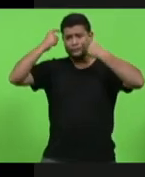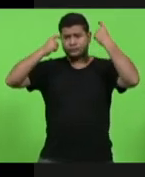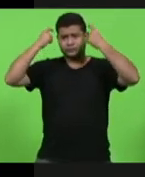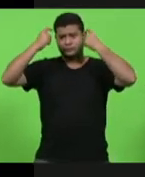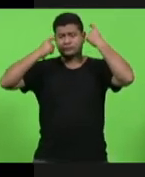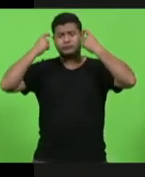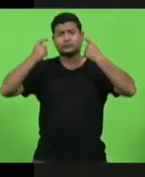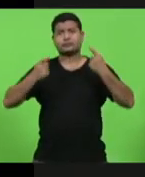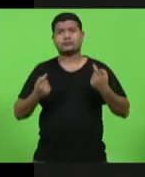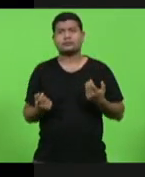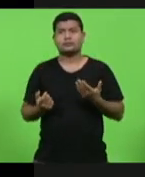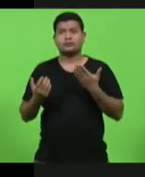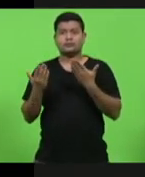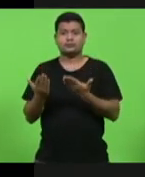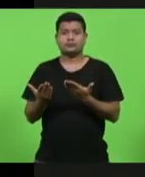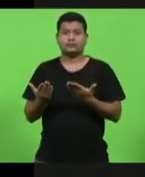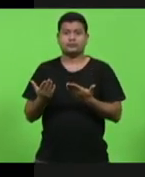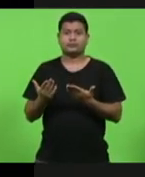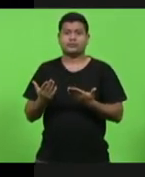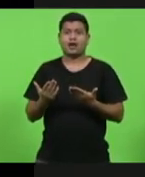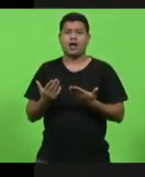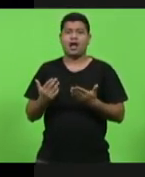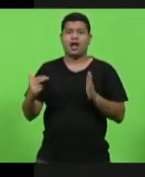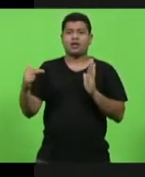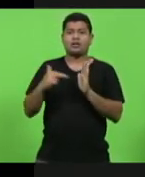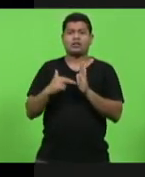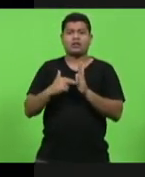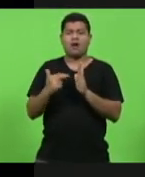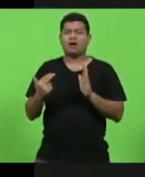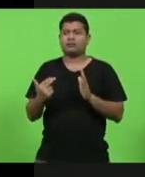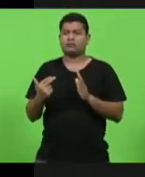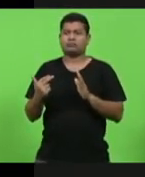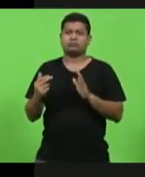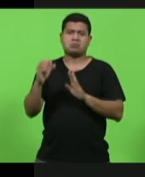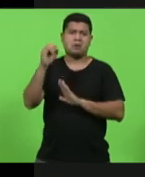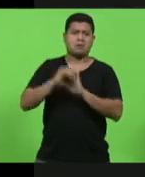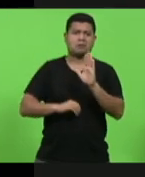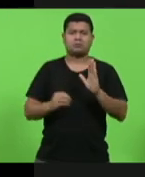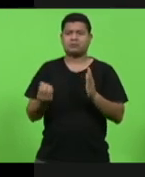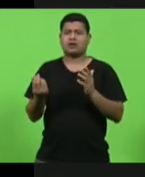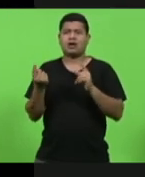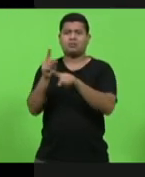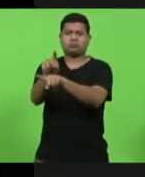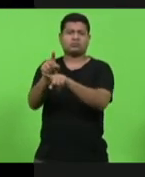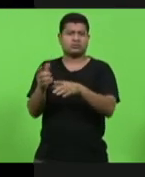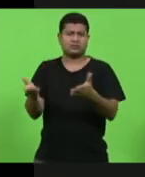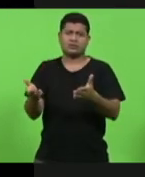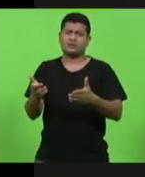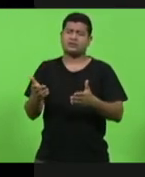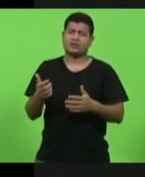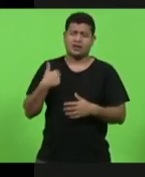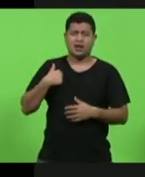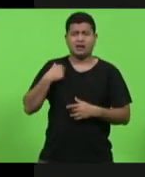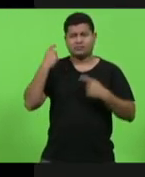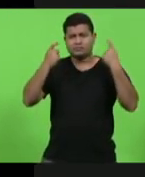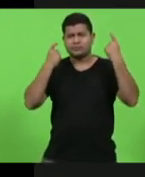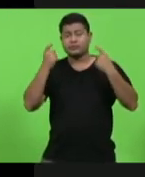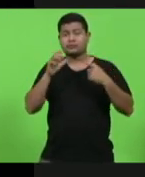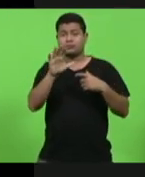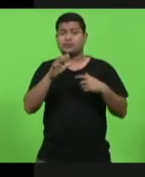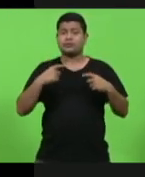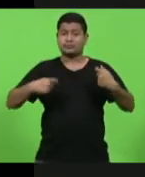fazer nota de repúdio, mas acho que a gente teria que se pronunciar sobre o nosso